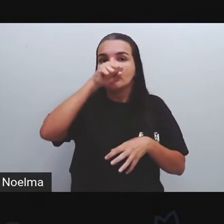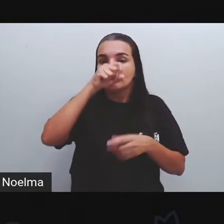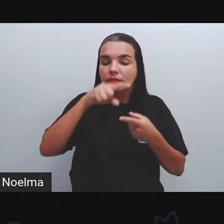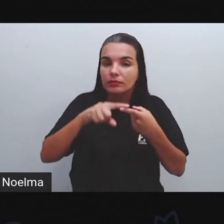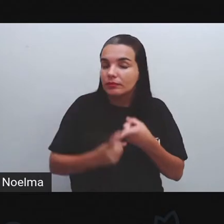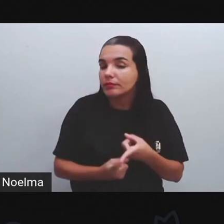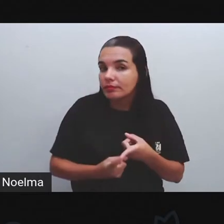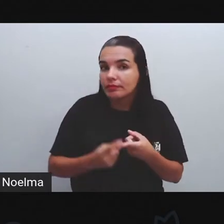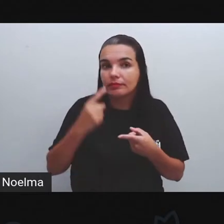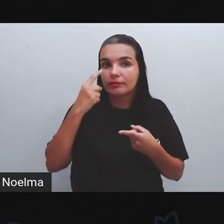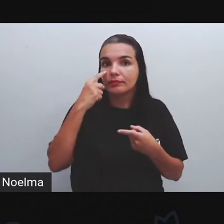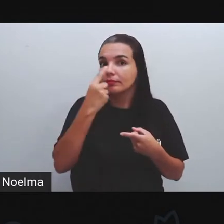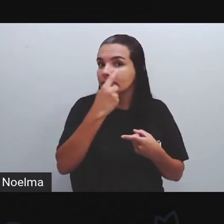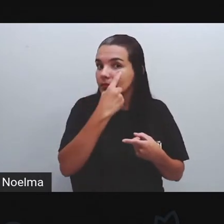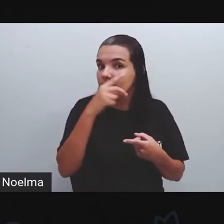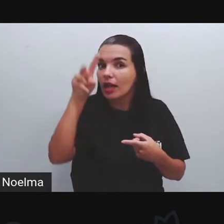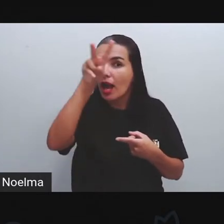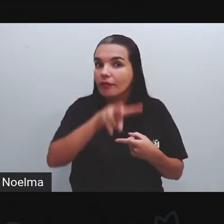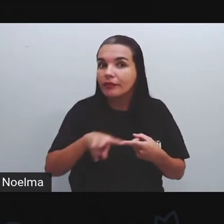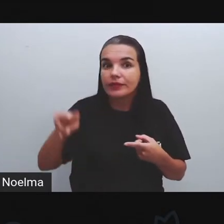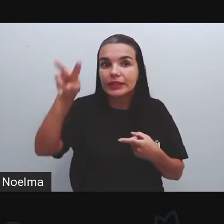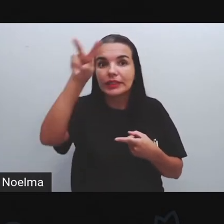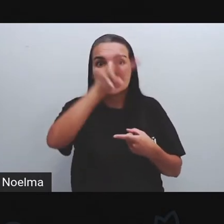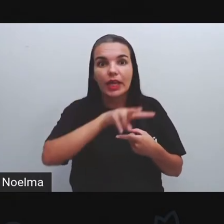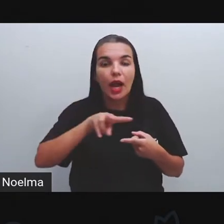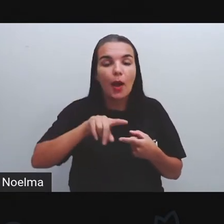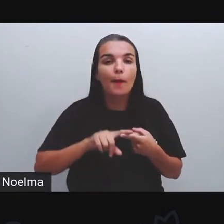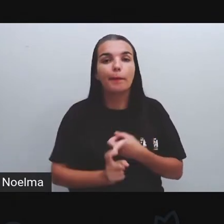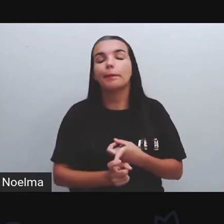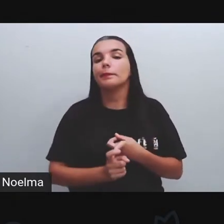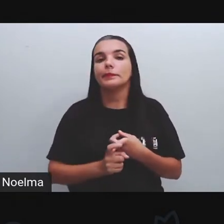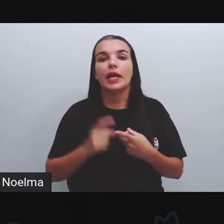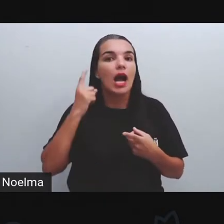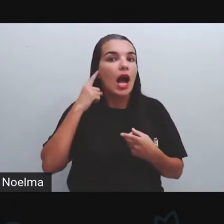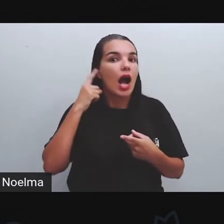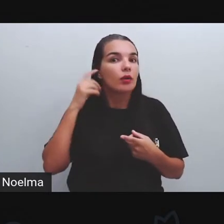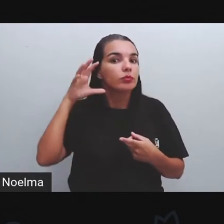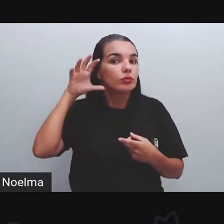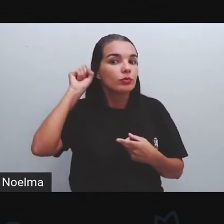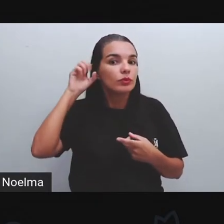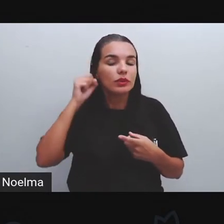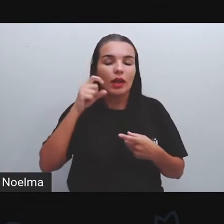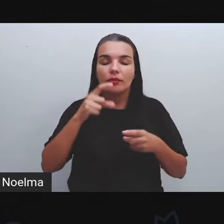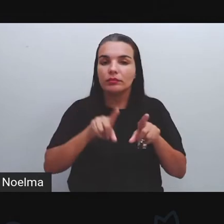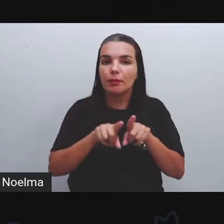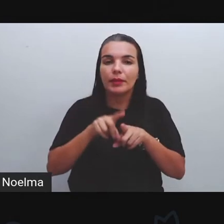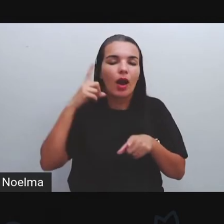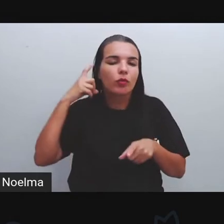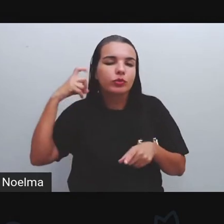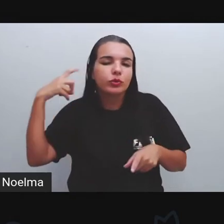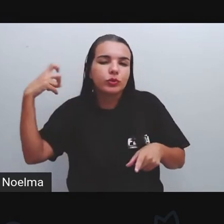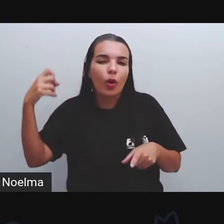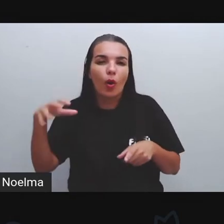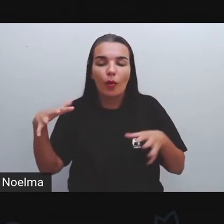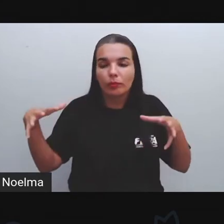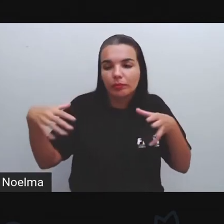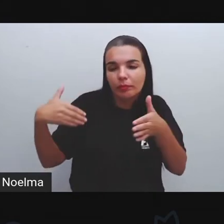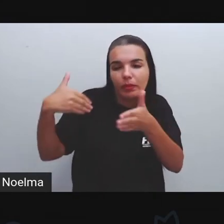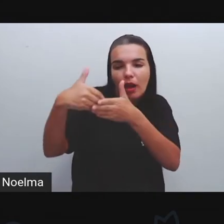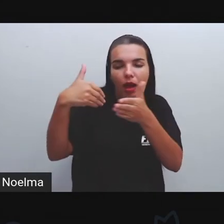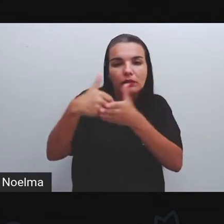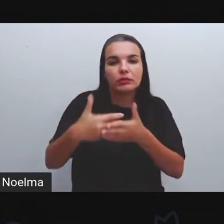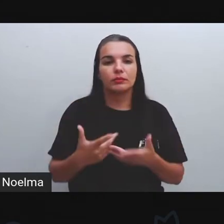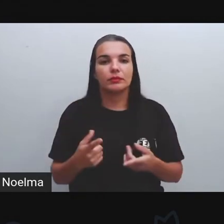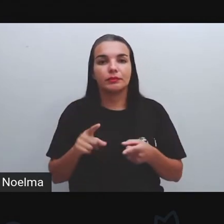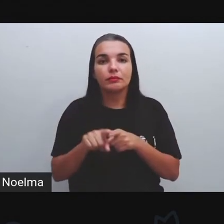a visão para ver essa paisagem, a audição para a gente observar os sons que estão mais próximos ali,